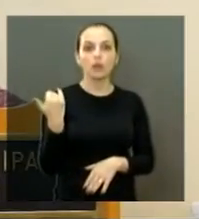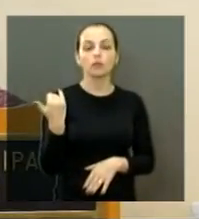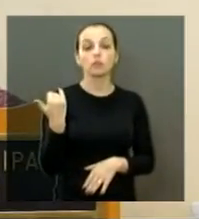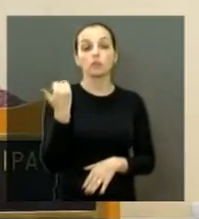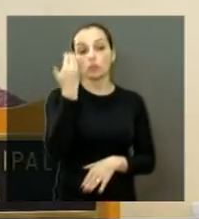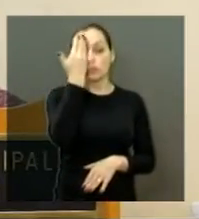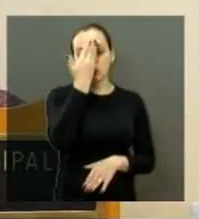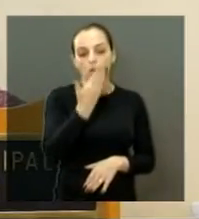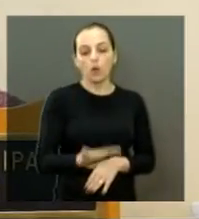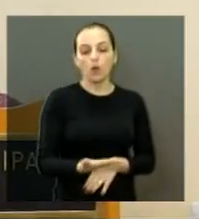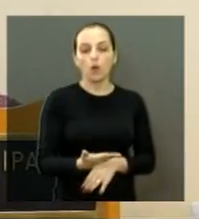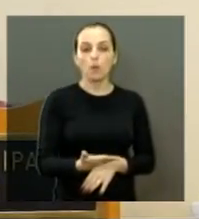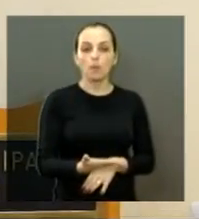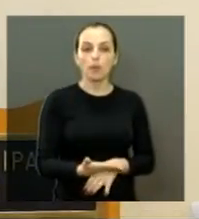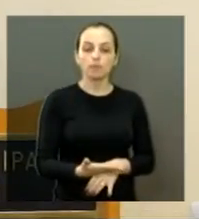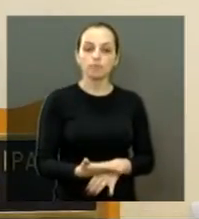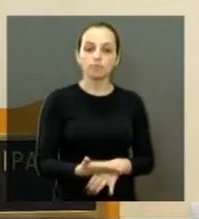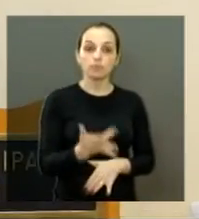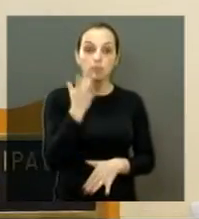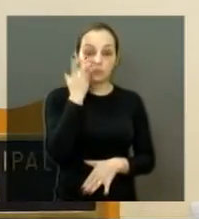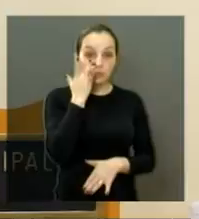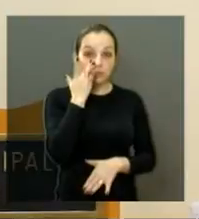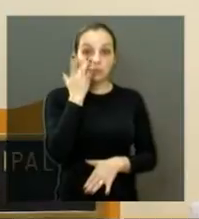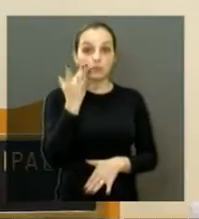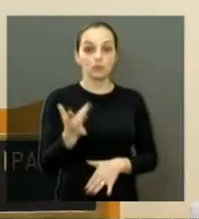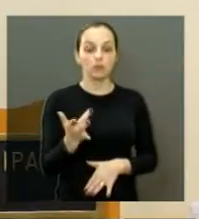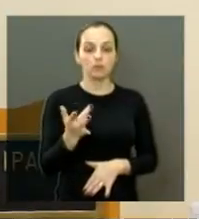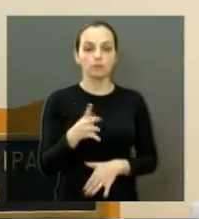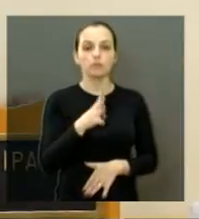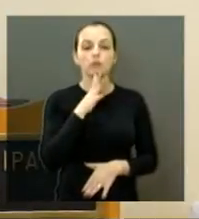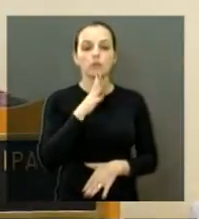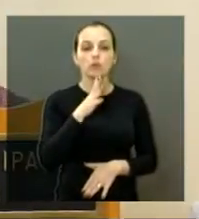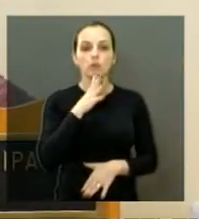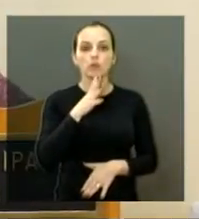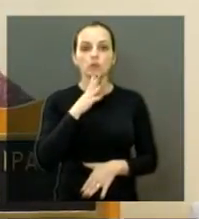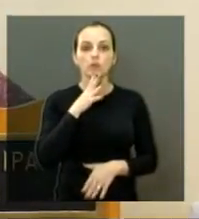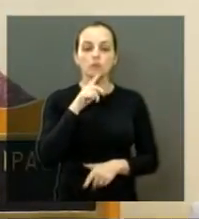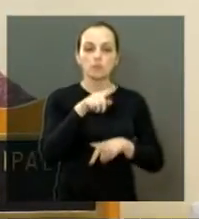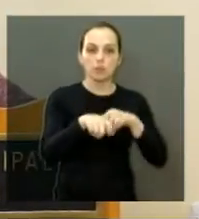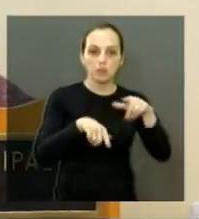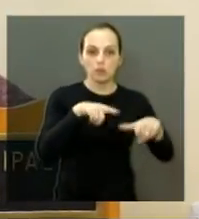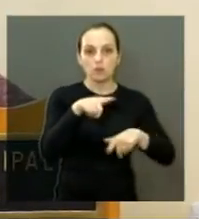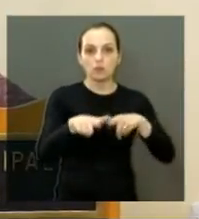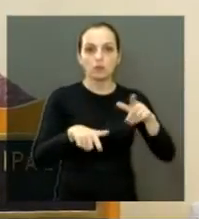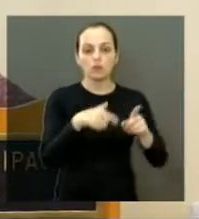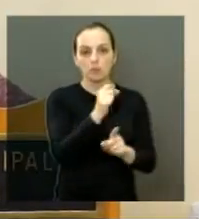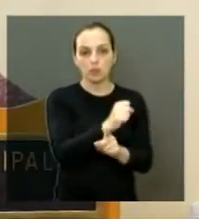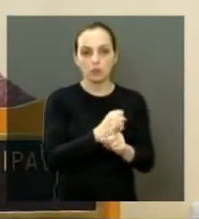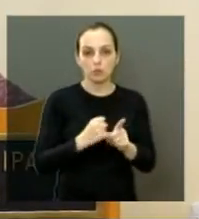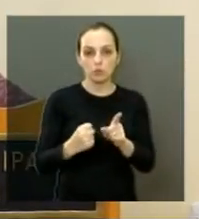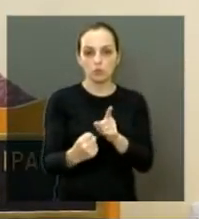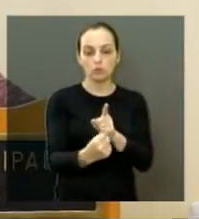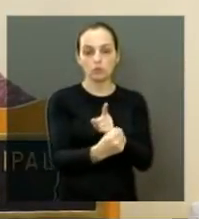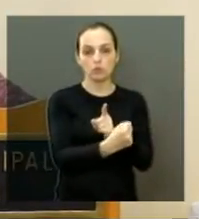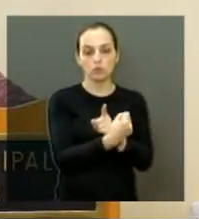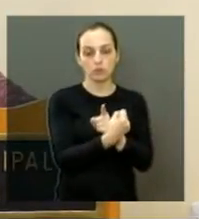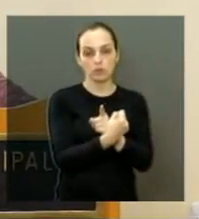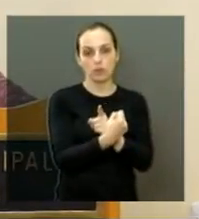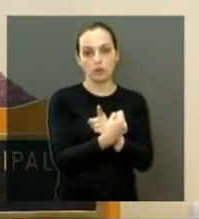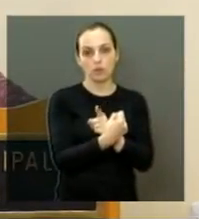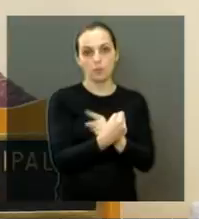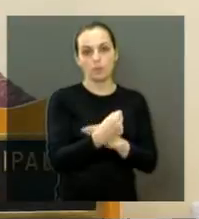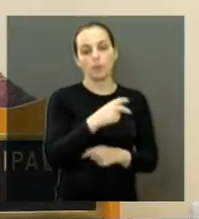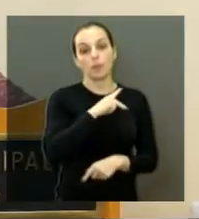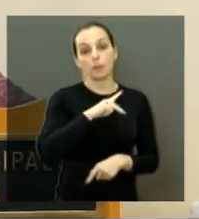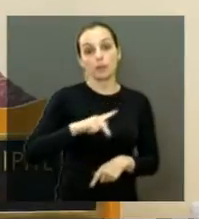que ele era um homem muito admirado. Ele é conhecido principalmente pela atuação na área social. A presidência do